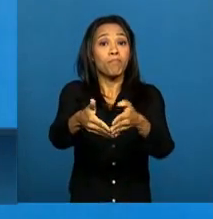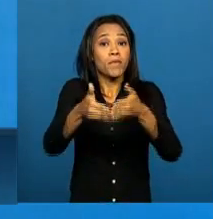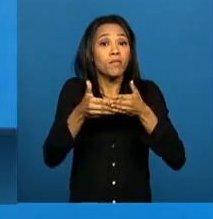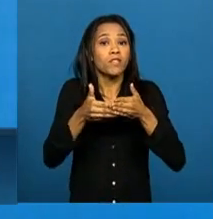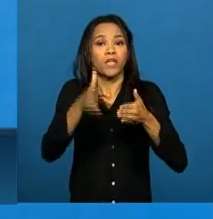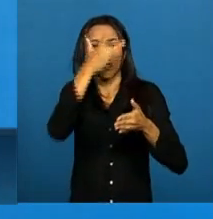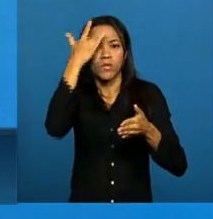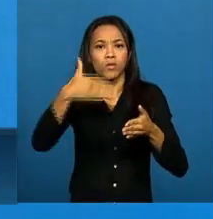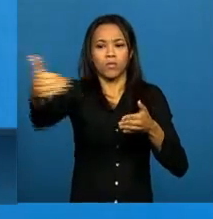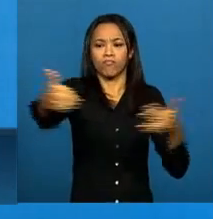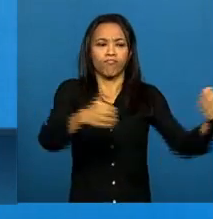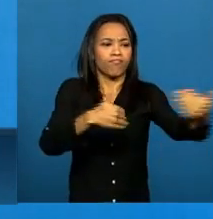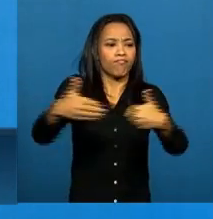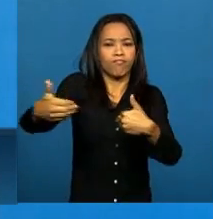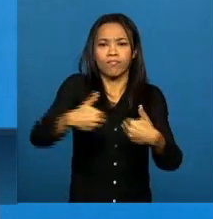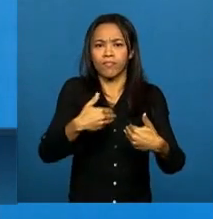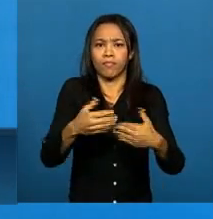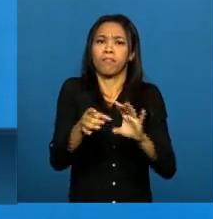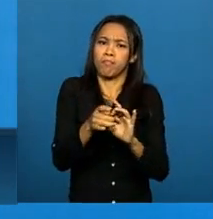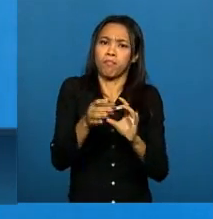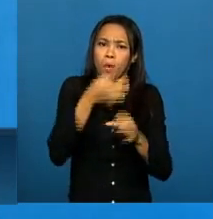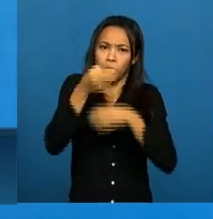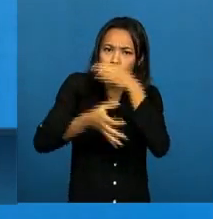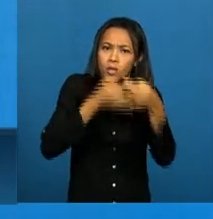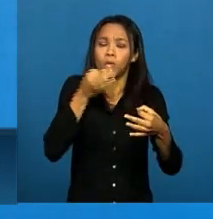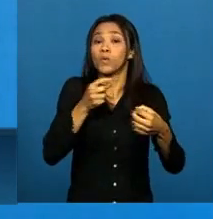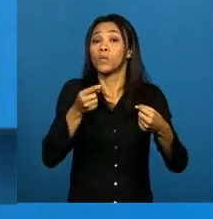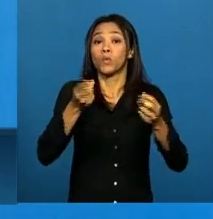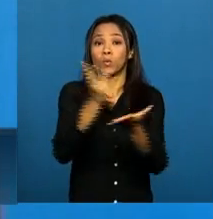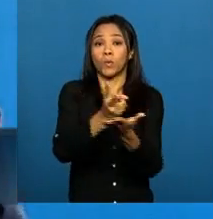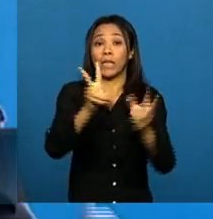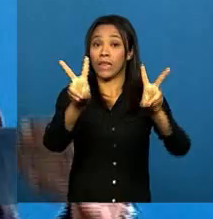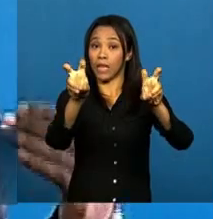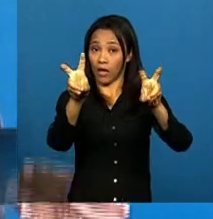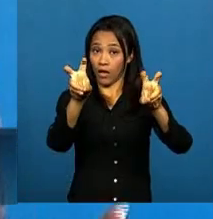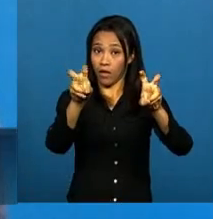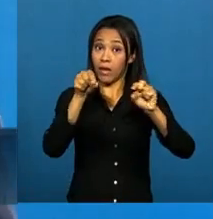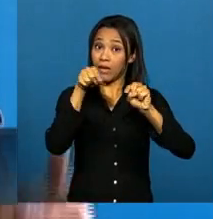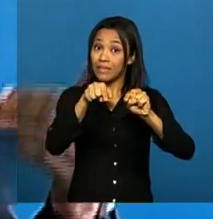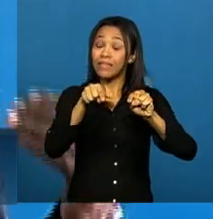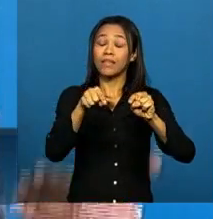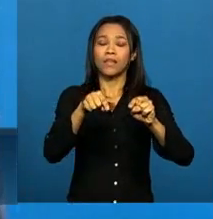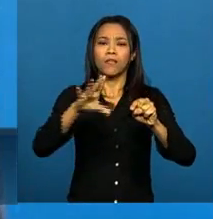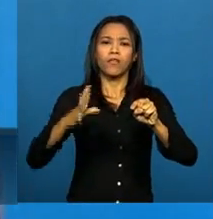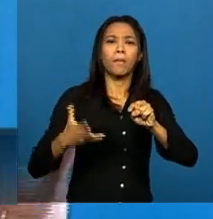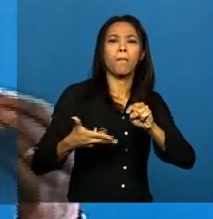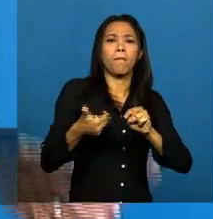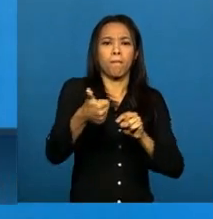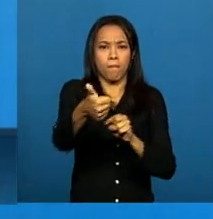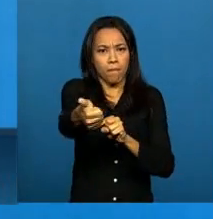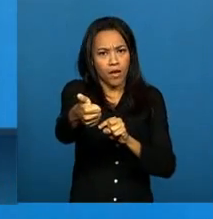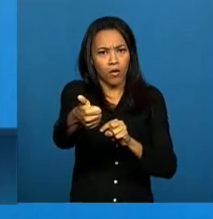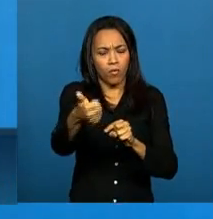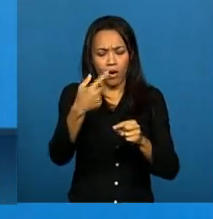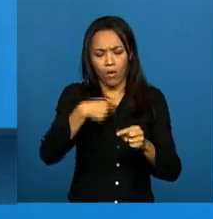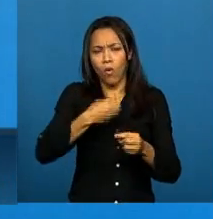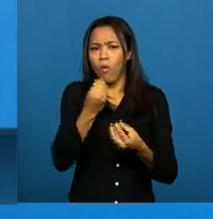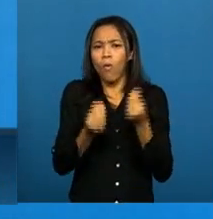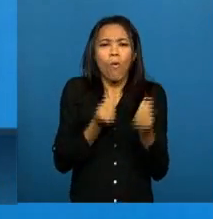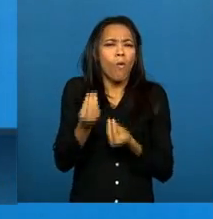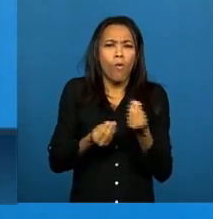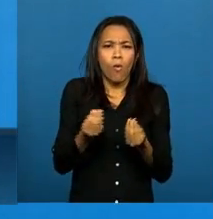incluir a todos os usuários da rede num debate que possa qualificar o processo de elaboração